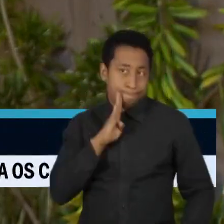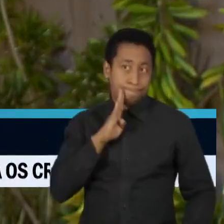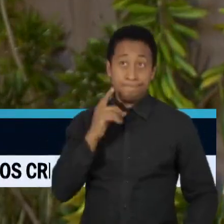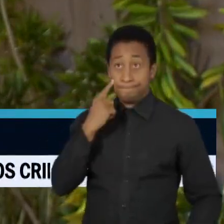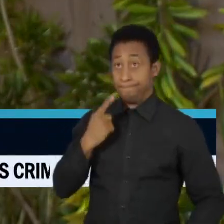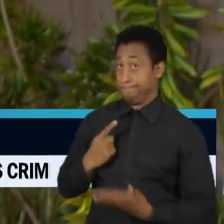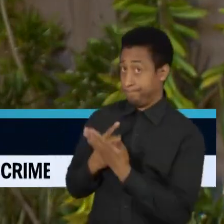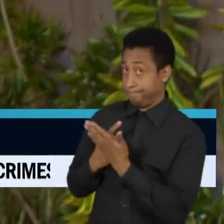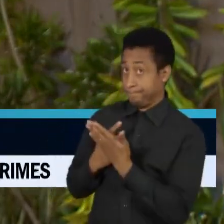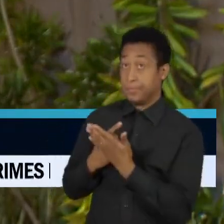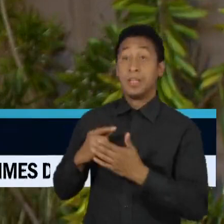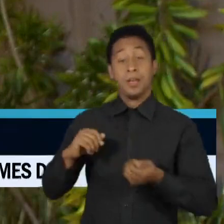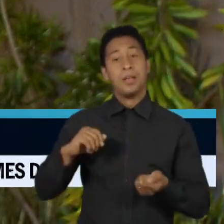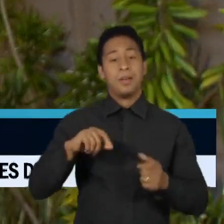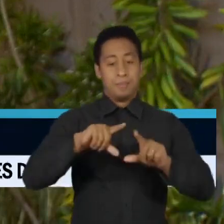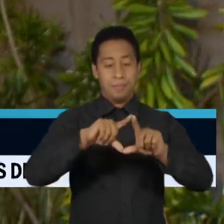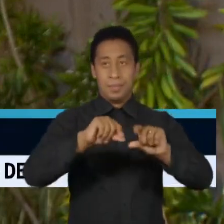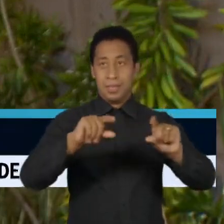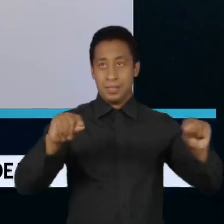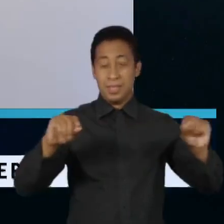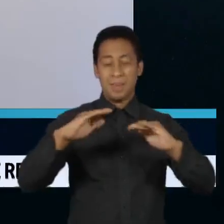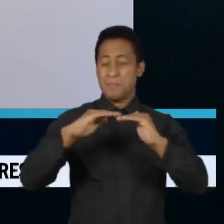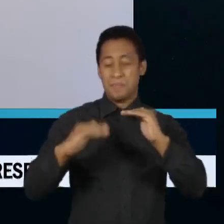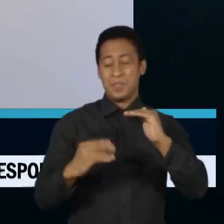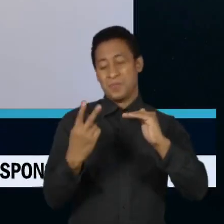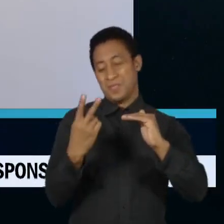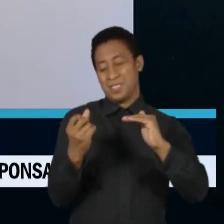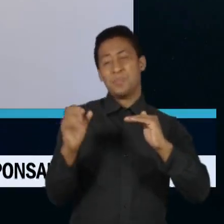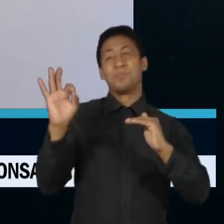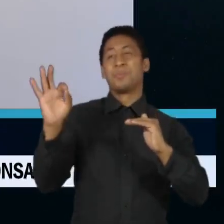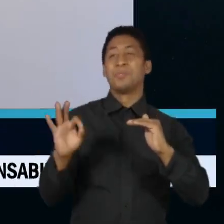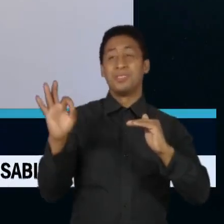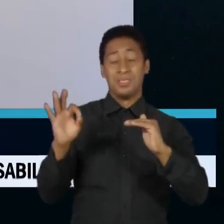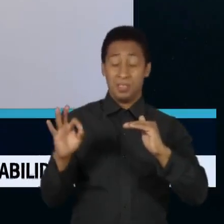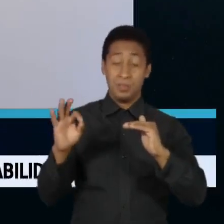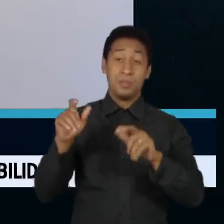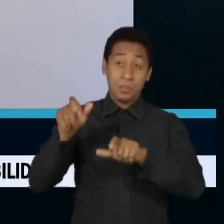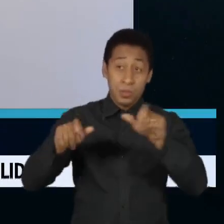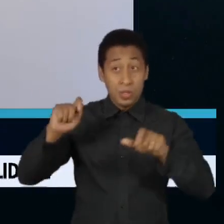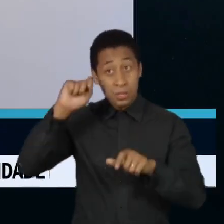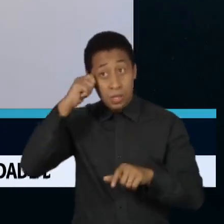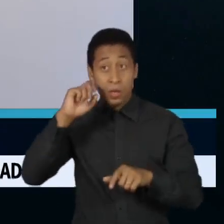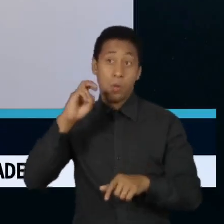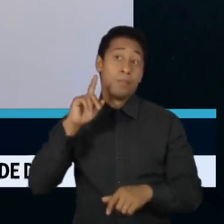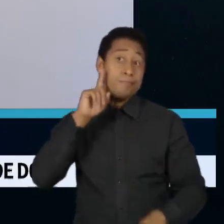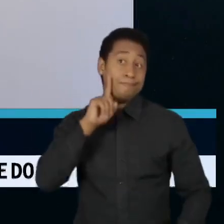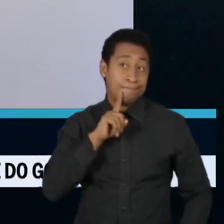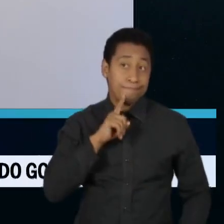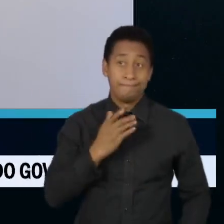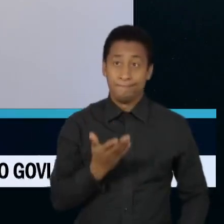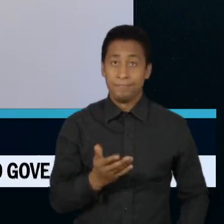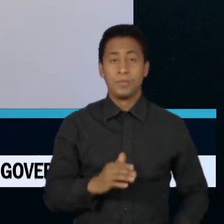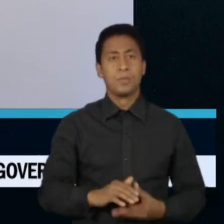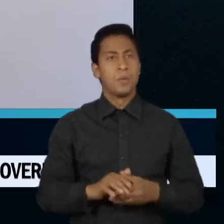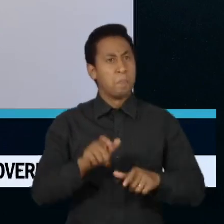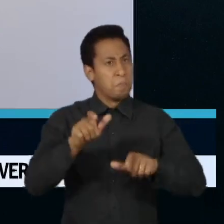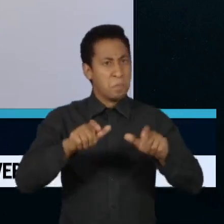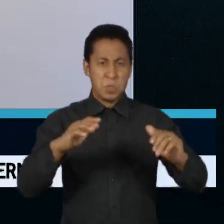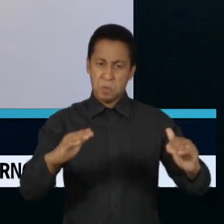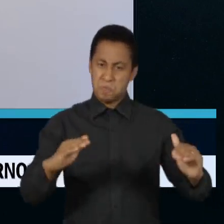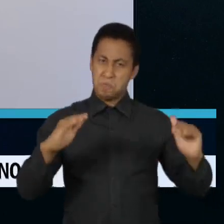Brasília, são menos de 26%. A gente tem pessoas que são poderosas, que estão ali